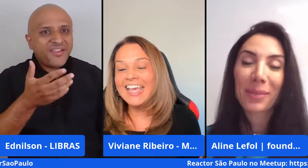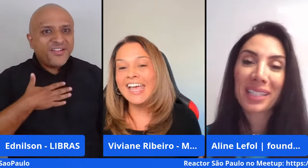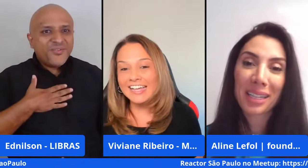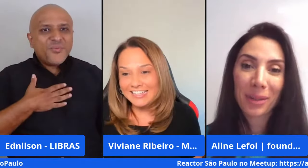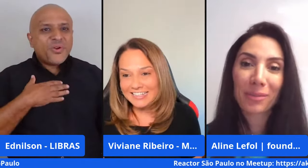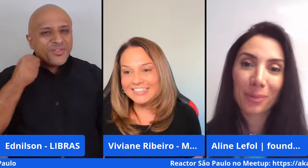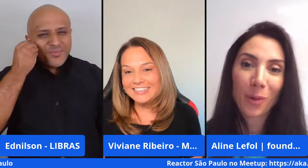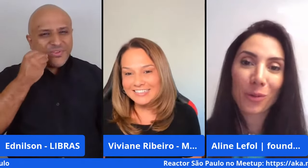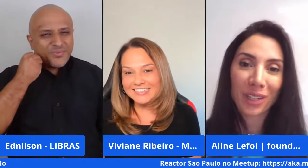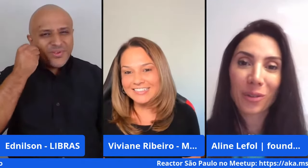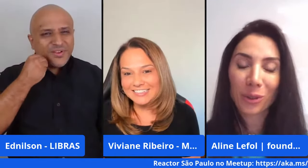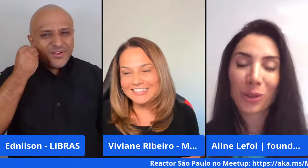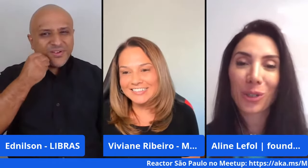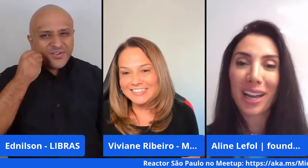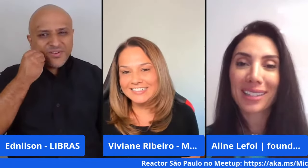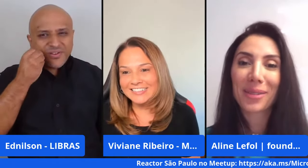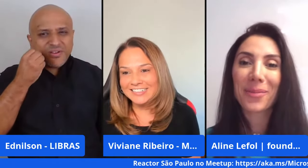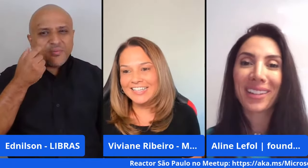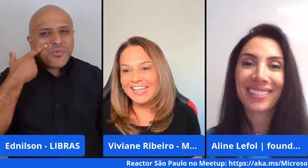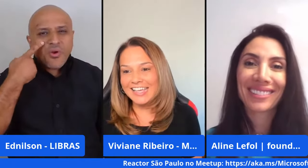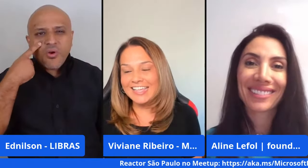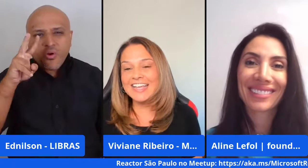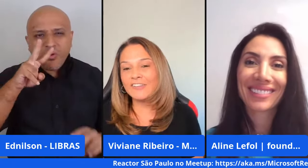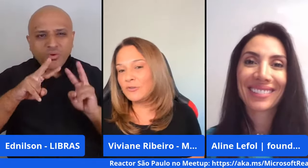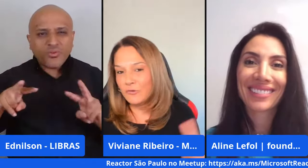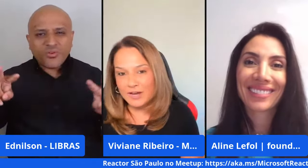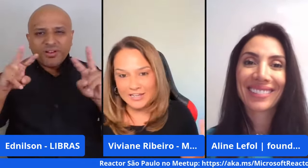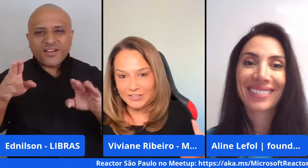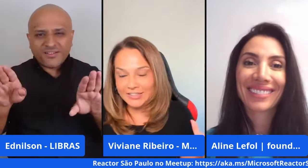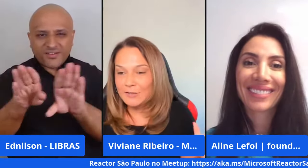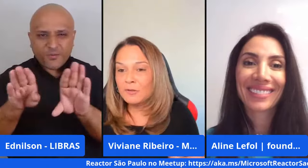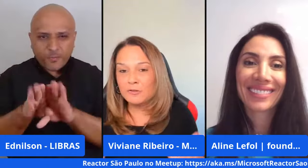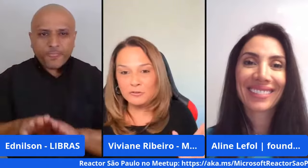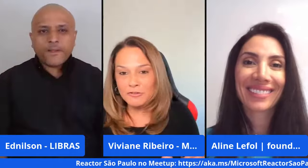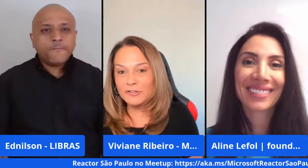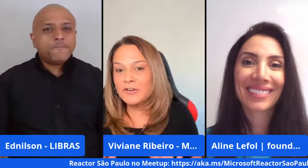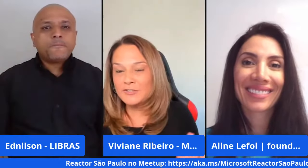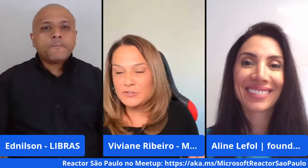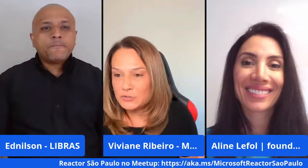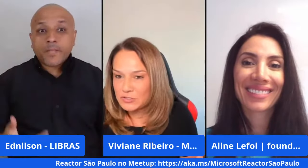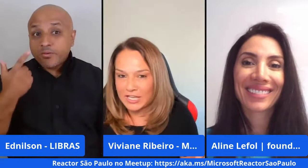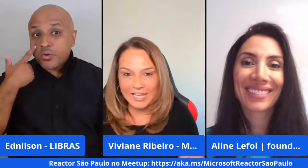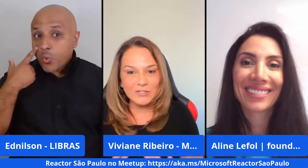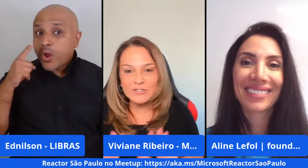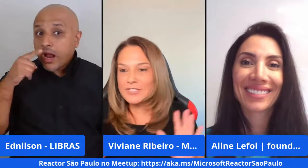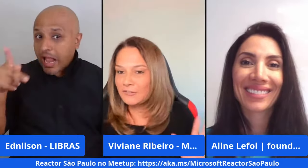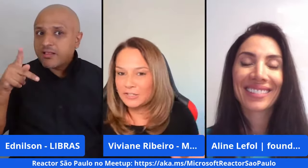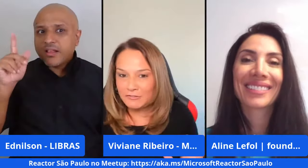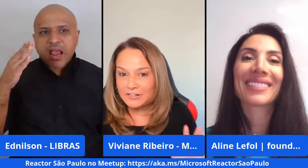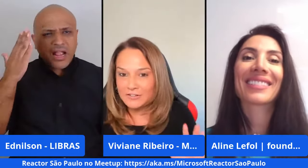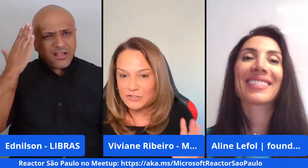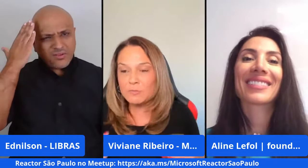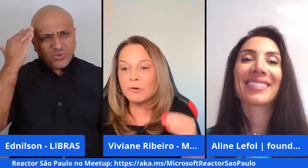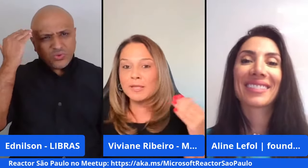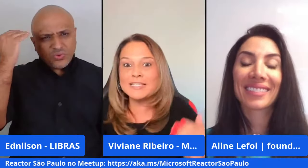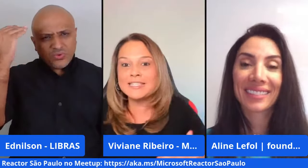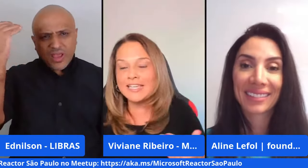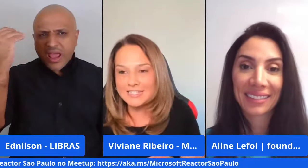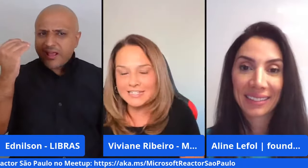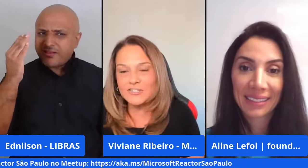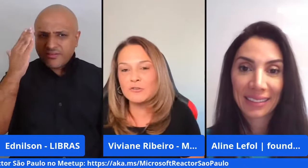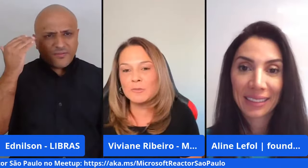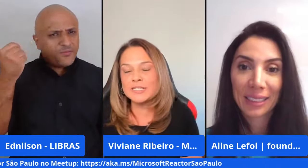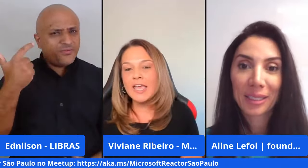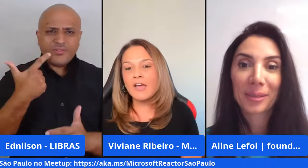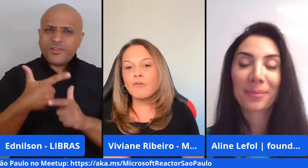experiência, mas sempre vamos ver outros olhares também. Exato, e o teu caso aqui, pelo que eu estou vendo, é um caso de sucesso, você não teve grandes problemas